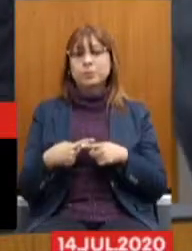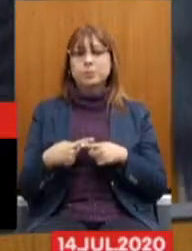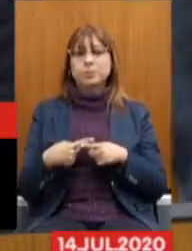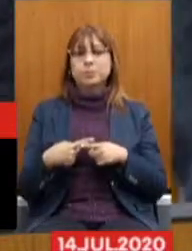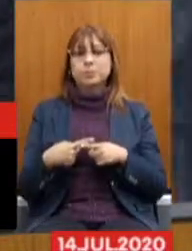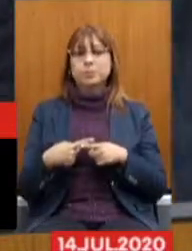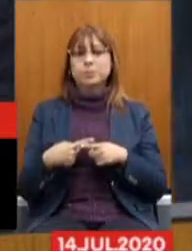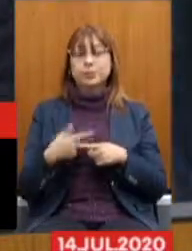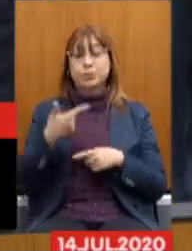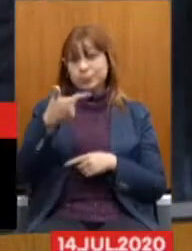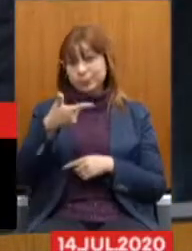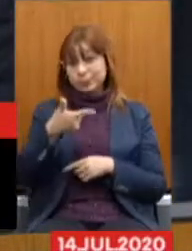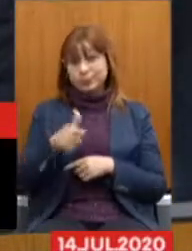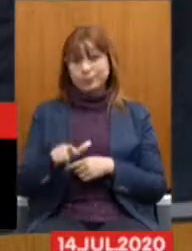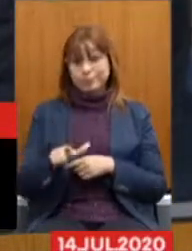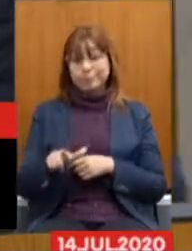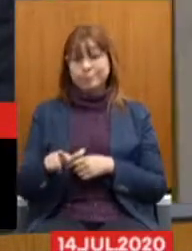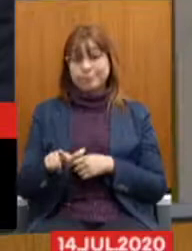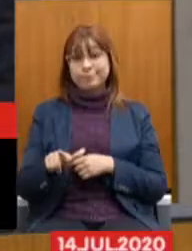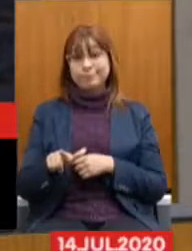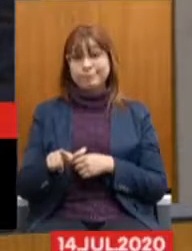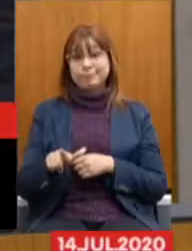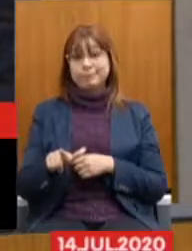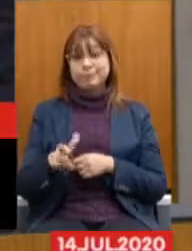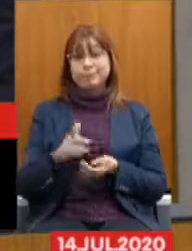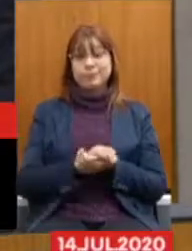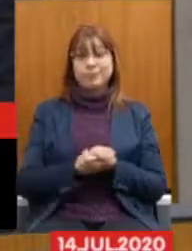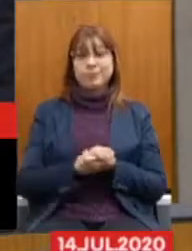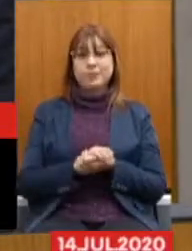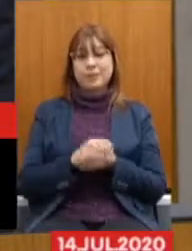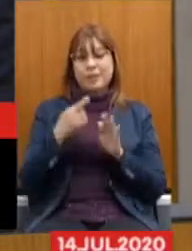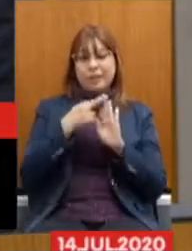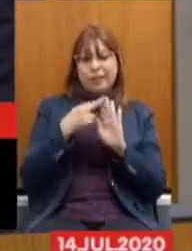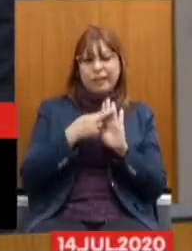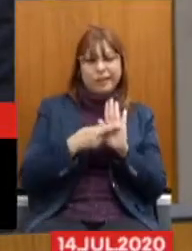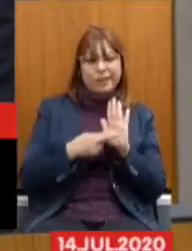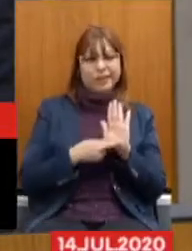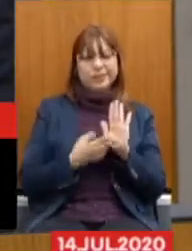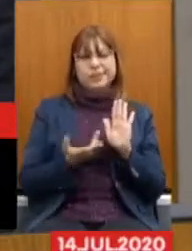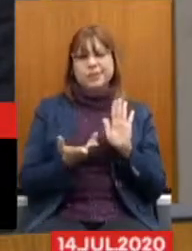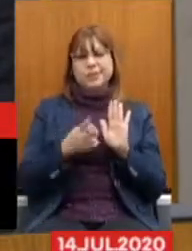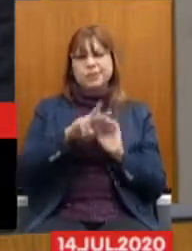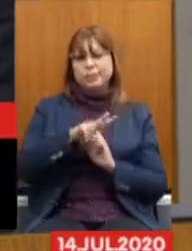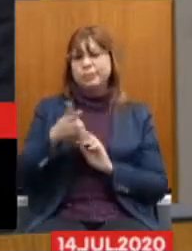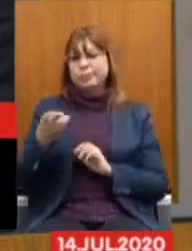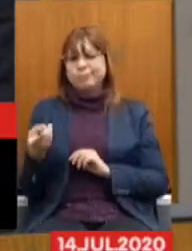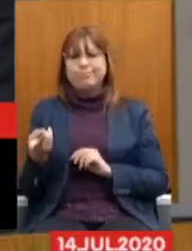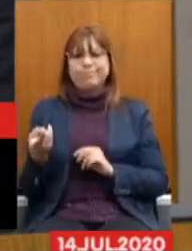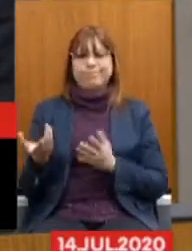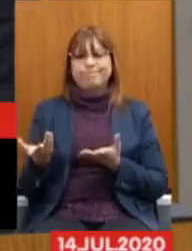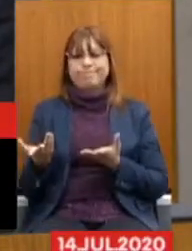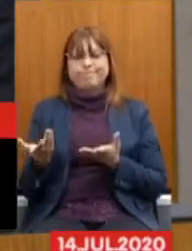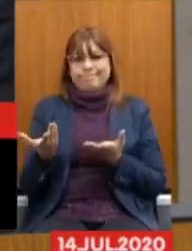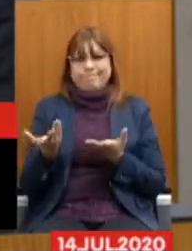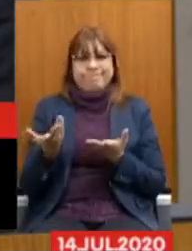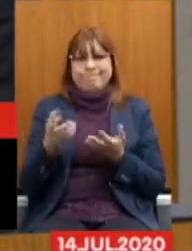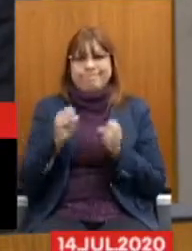mais uma vez, da obscuridade nas regras de transição em que